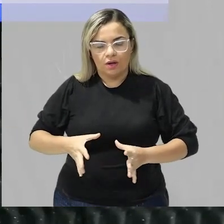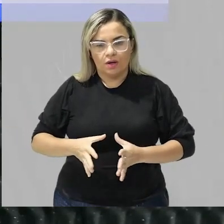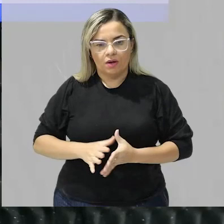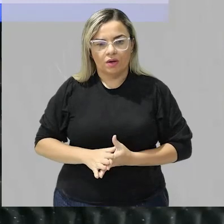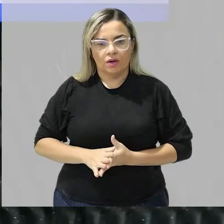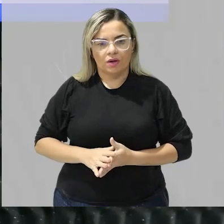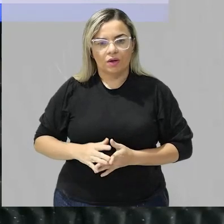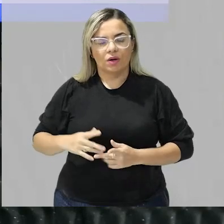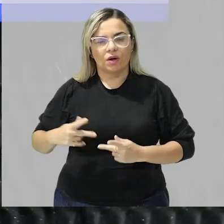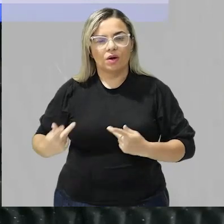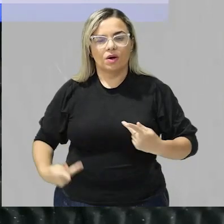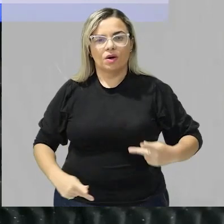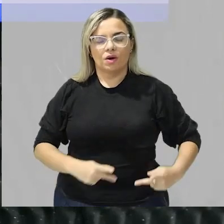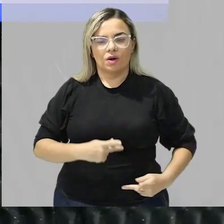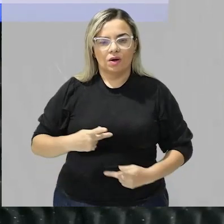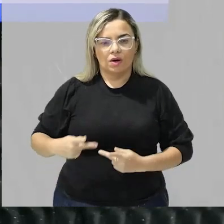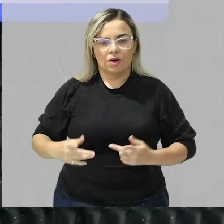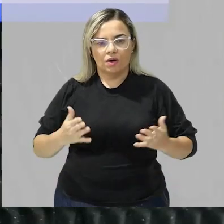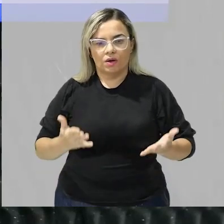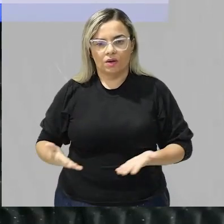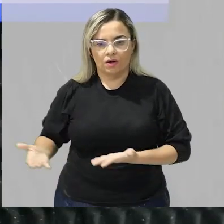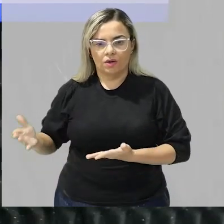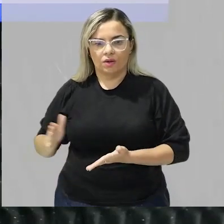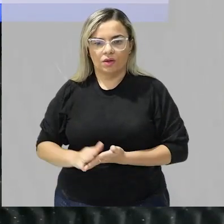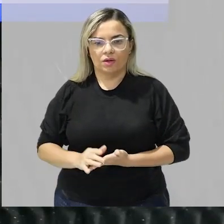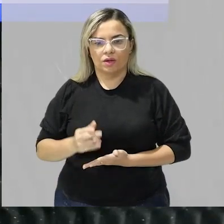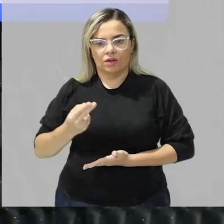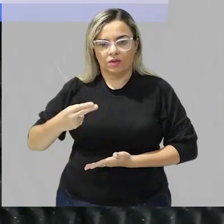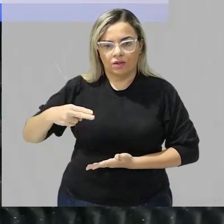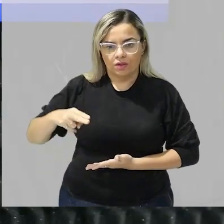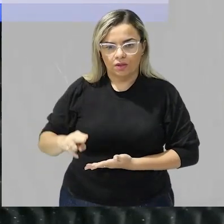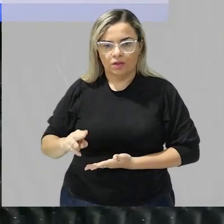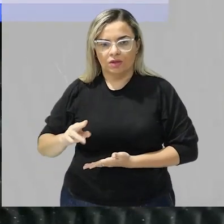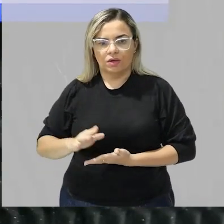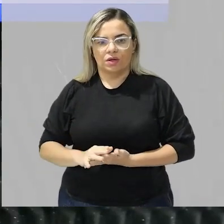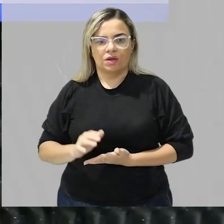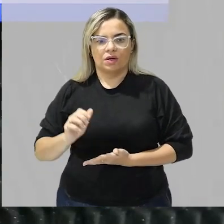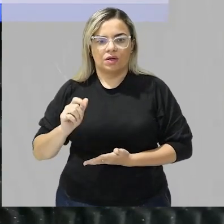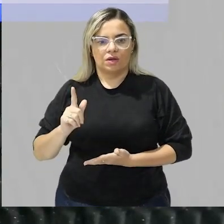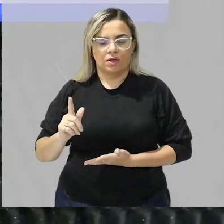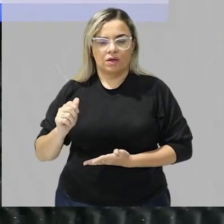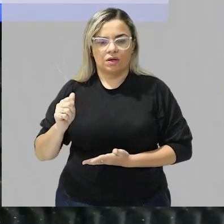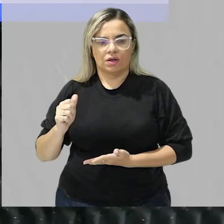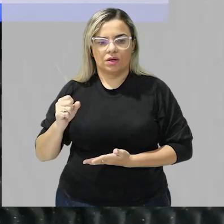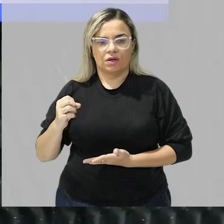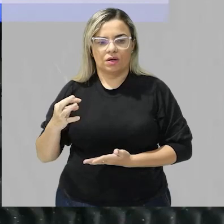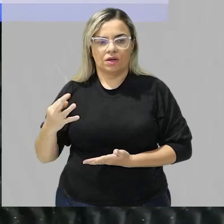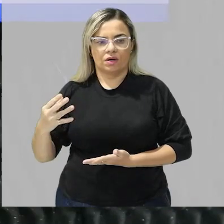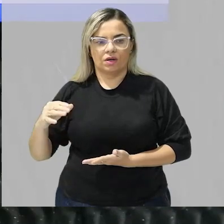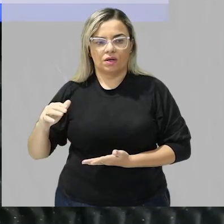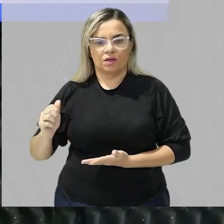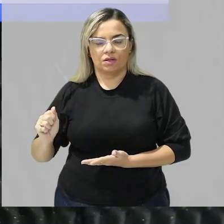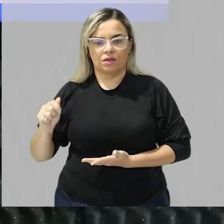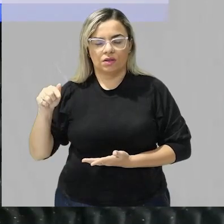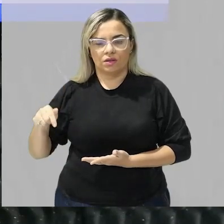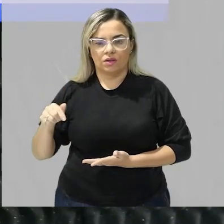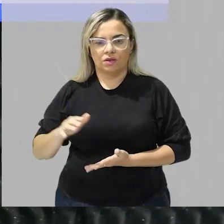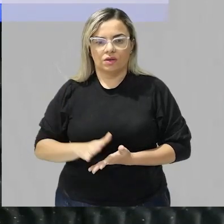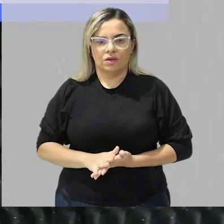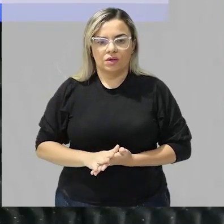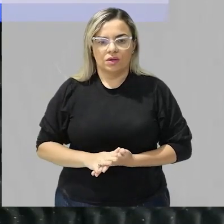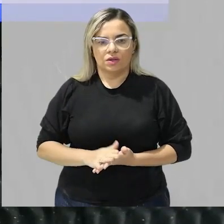hormônio por exemplo chamado de gastrina esse hormônio ele induz a produção por exemplo do suco